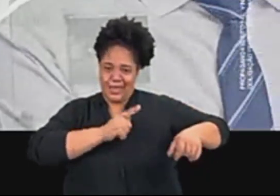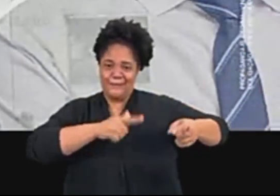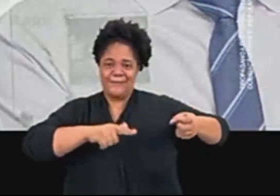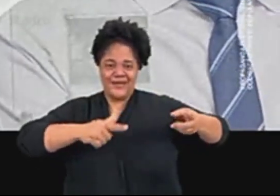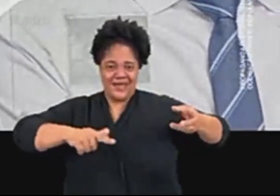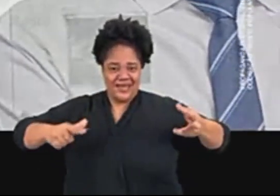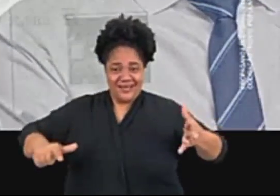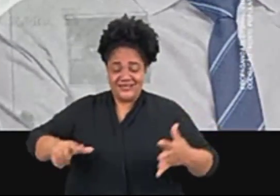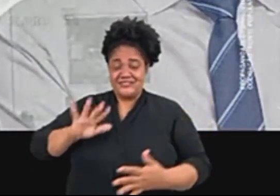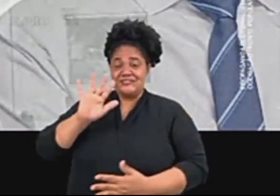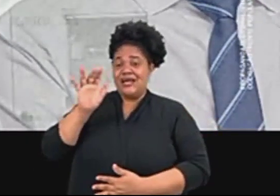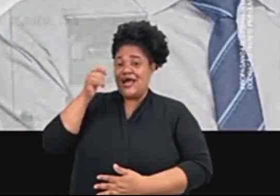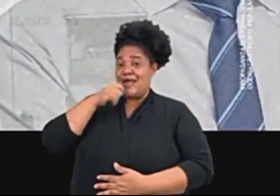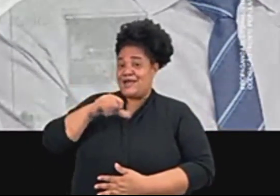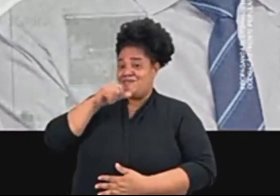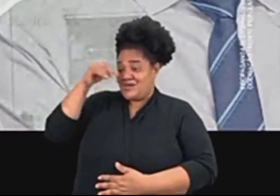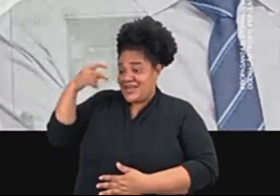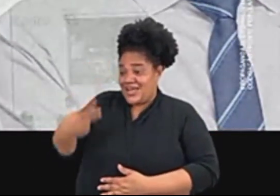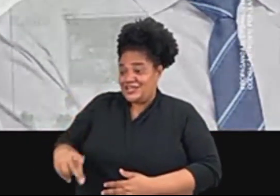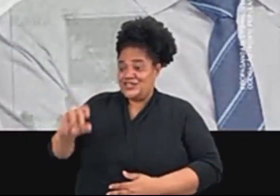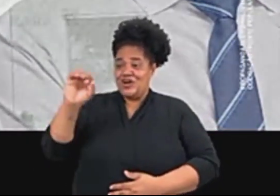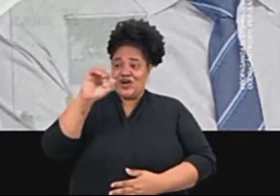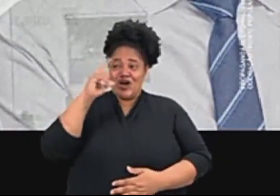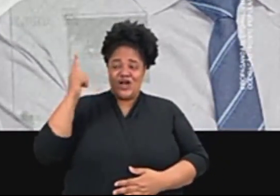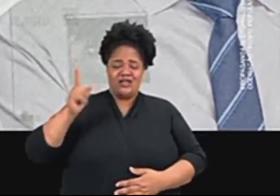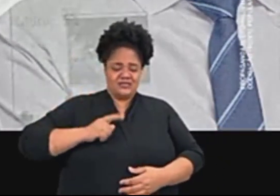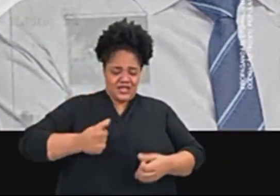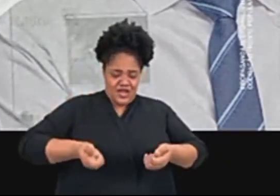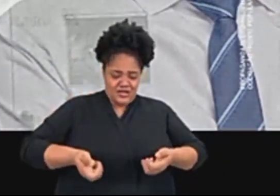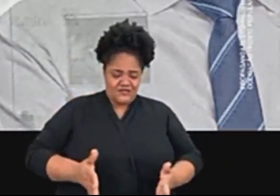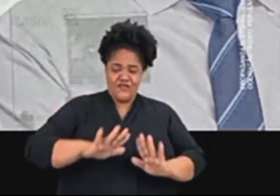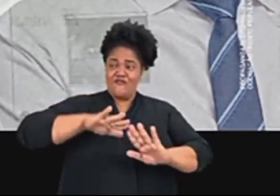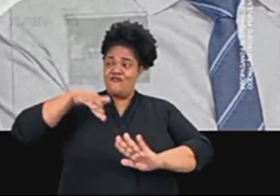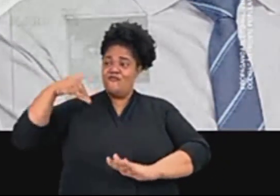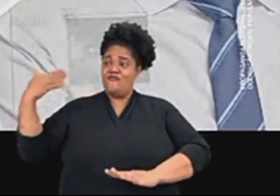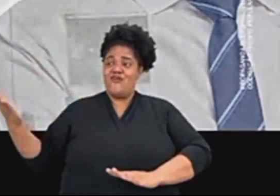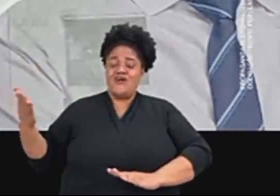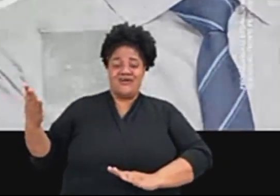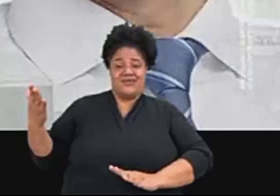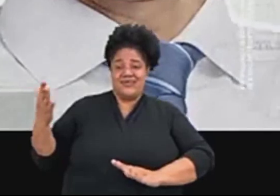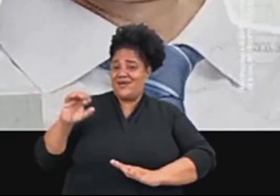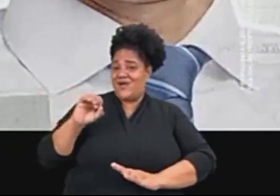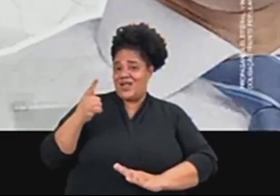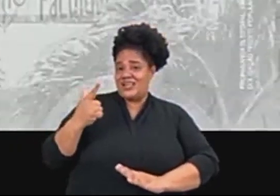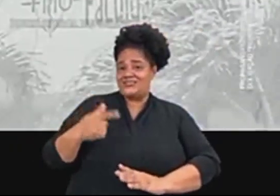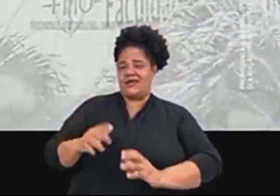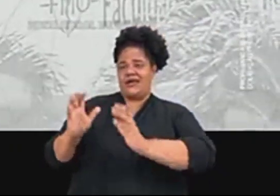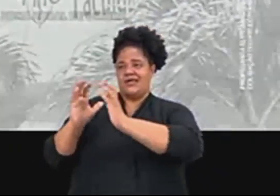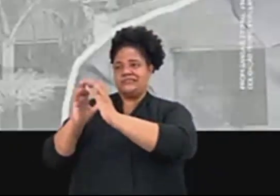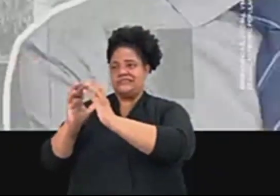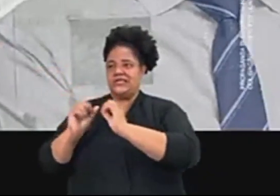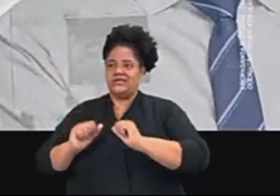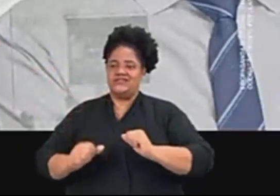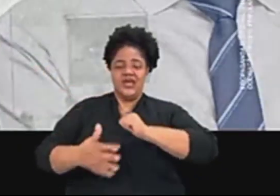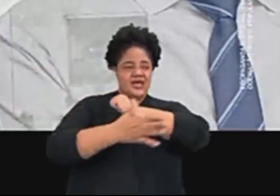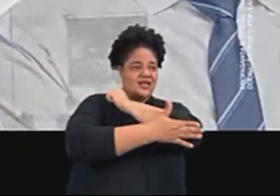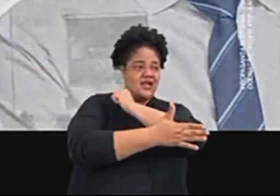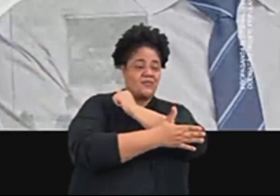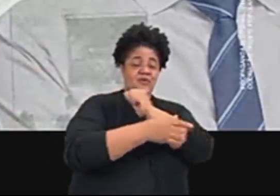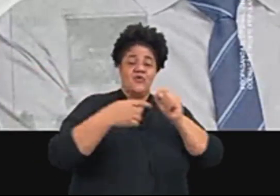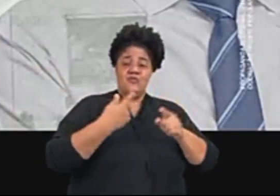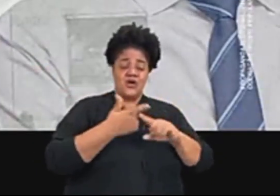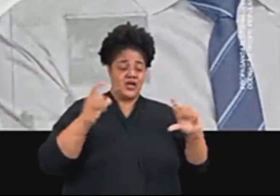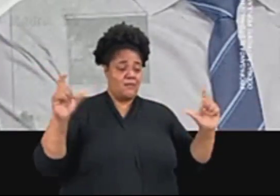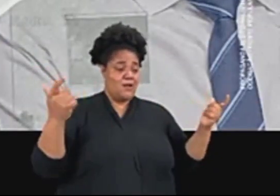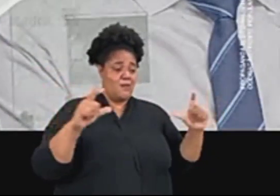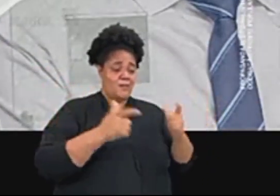As mães olindenses estão tendo seus filhos fora de Olinda. Isso porque na gestão Lupércio e Mirella, os leitos diminuíram